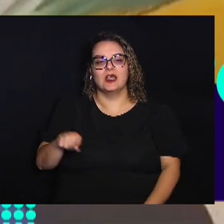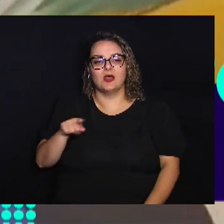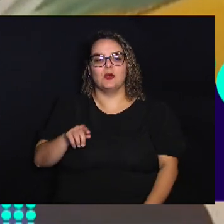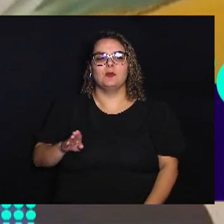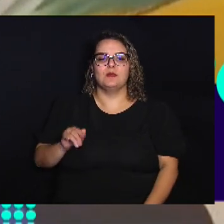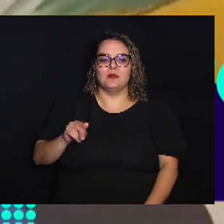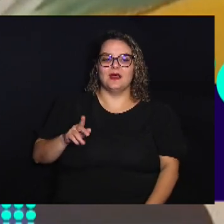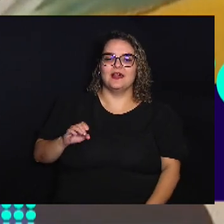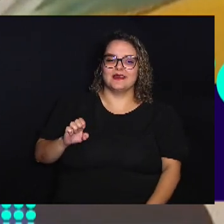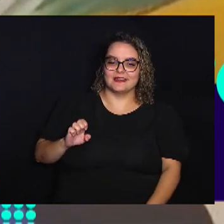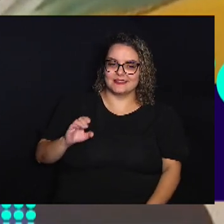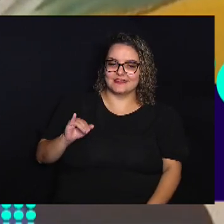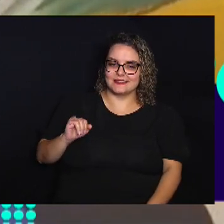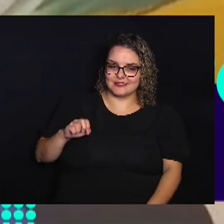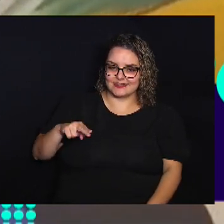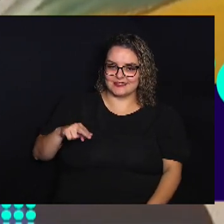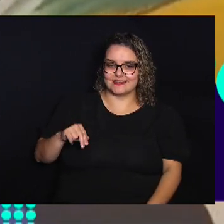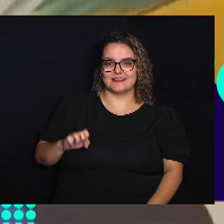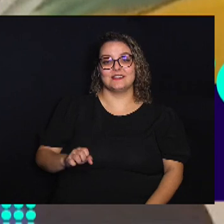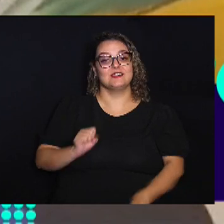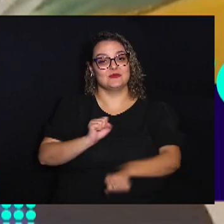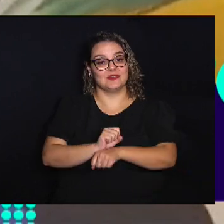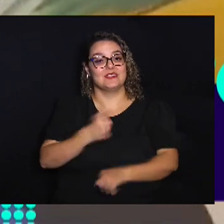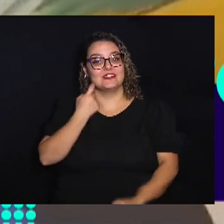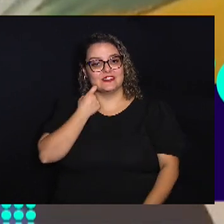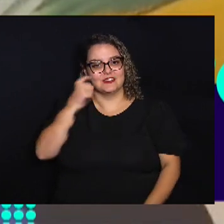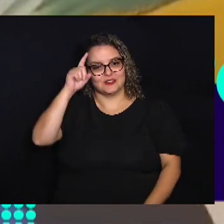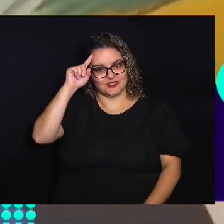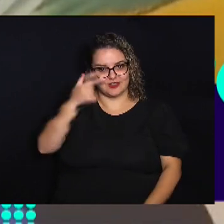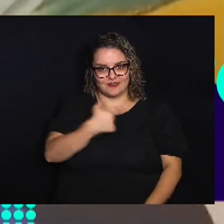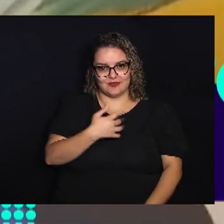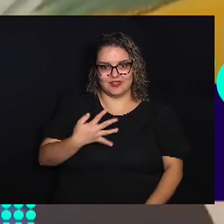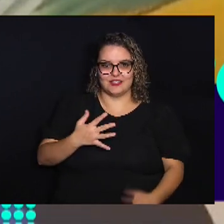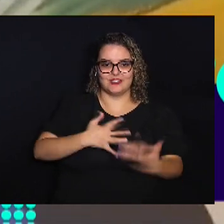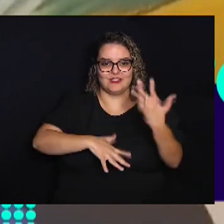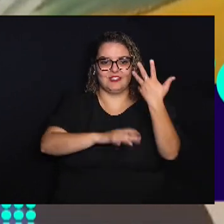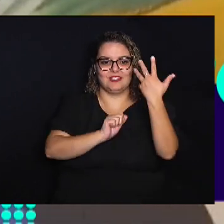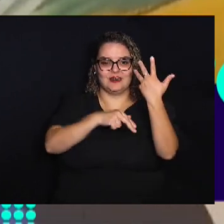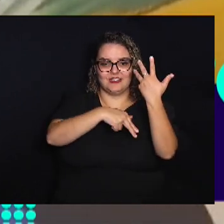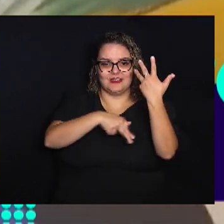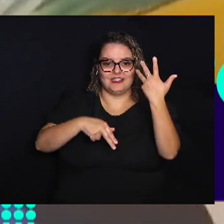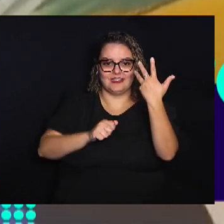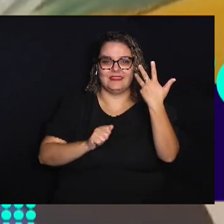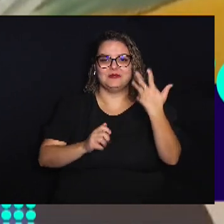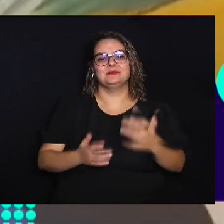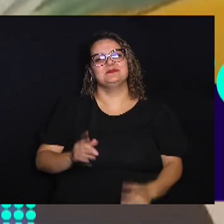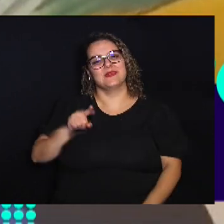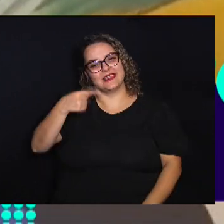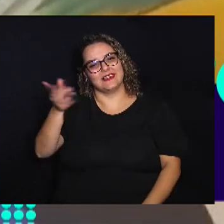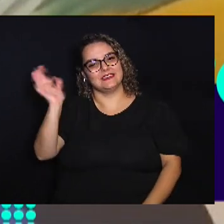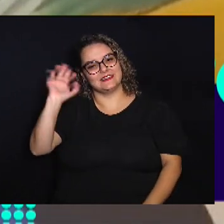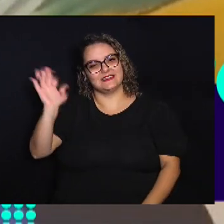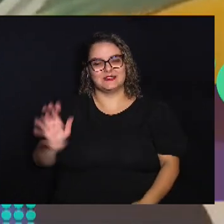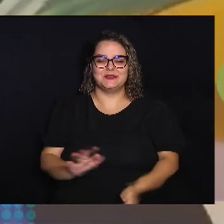E esperamos vocês Então Sexta-feira Dia 24 Na Praça Ana Macarenco Até lá